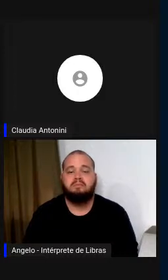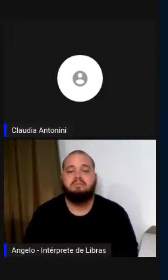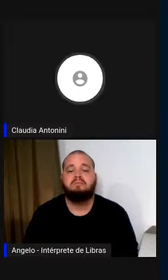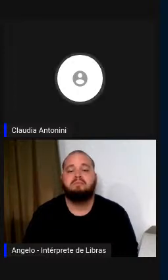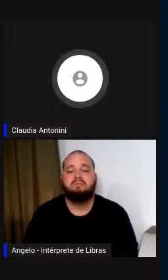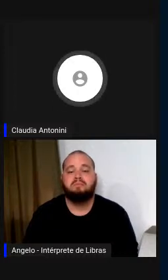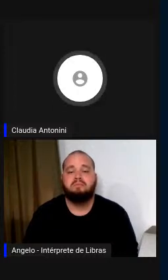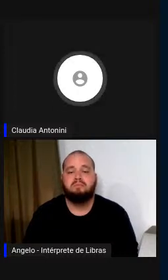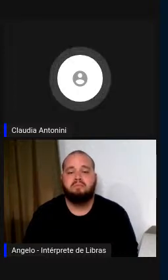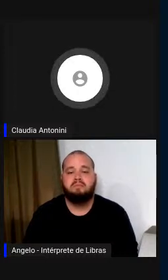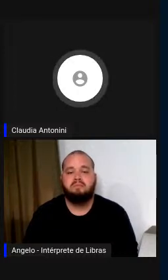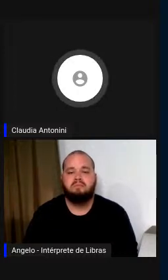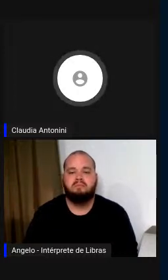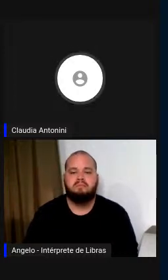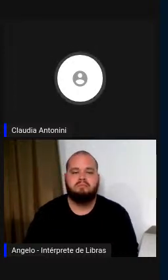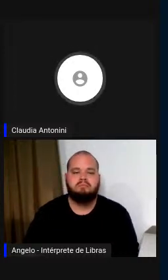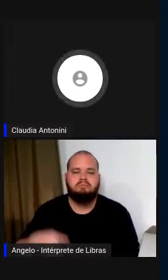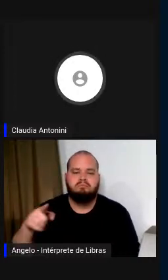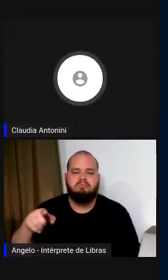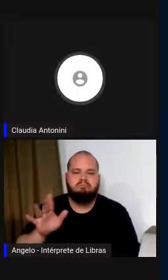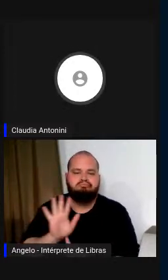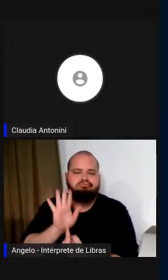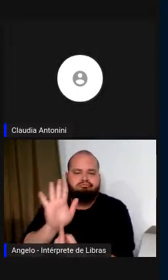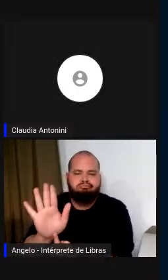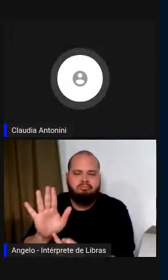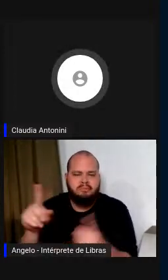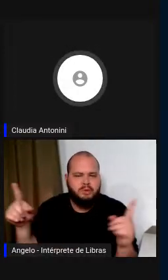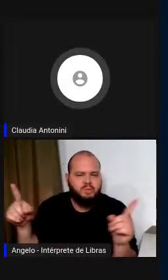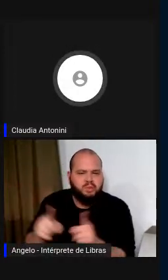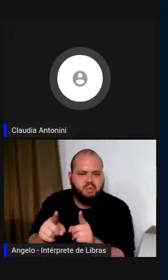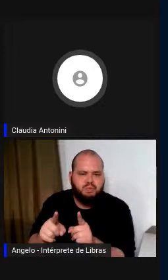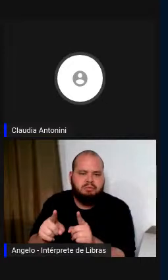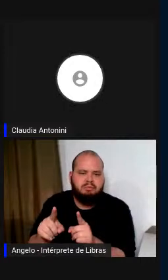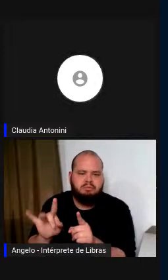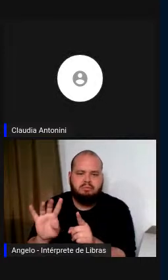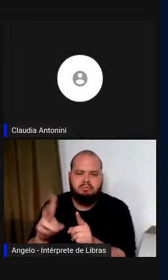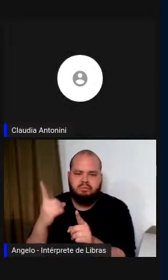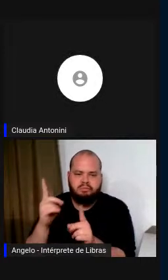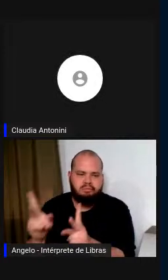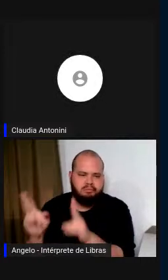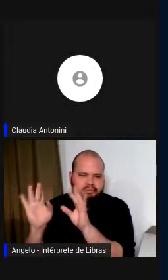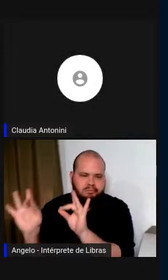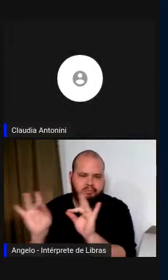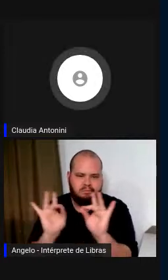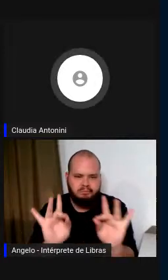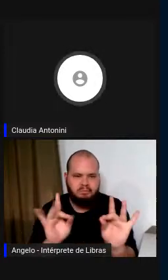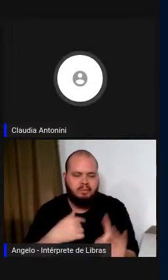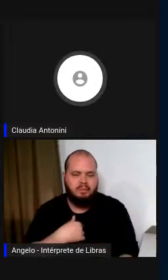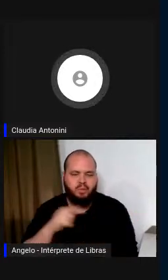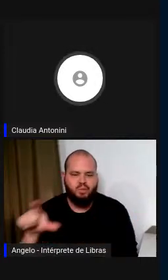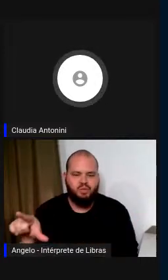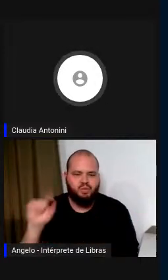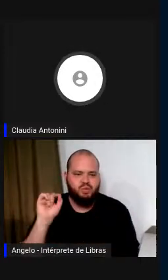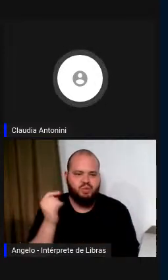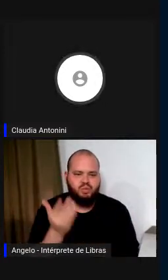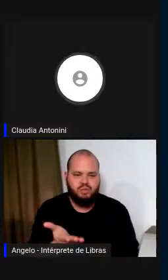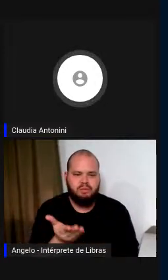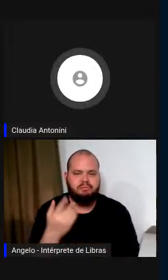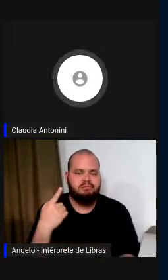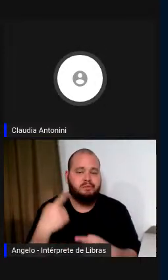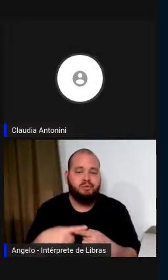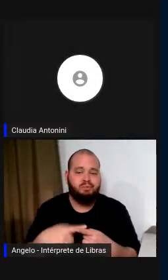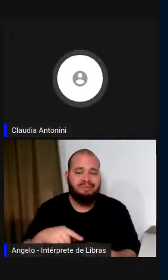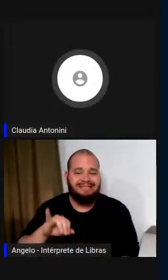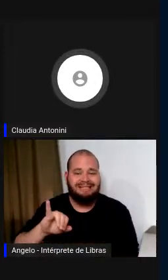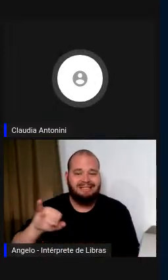Isto era só uma amostra que eu escolhi porque a inteligência artificial